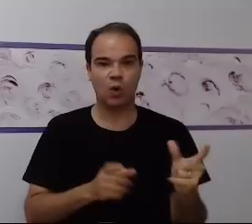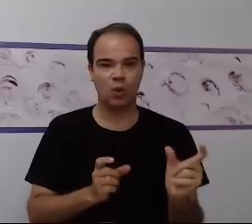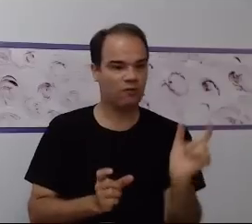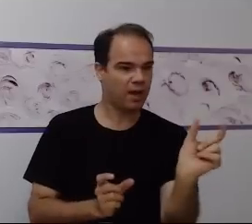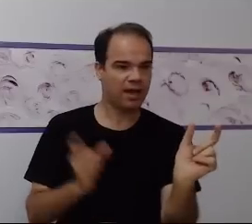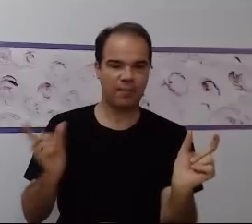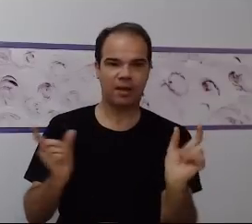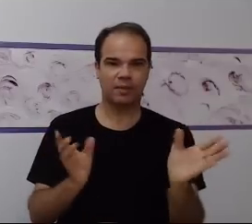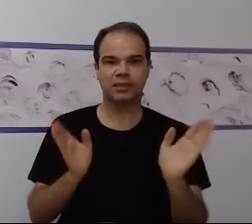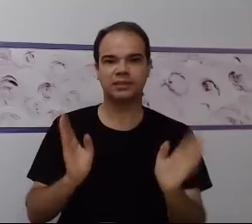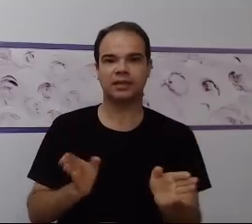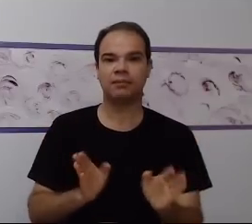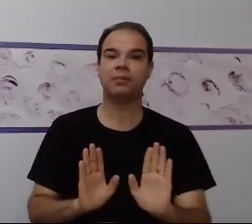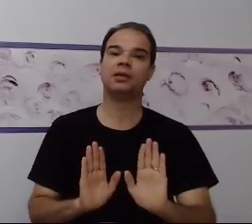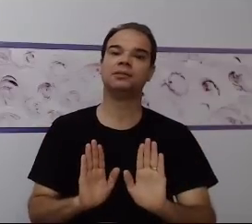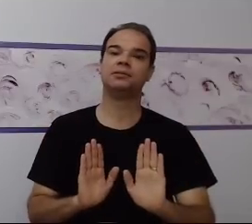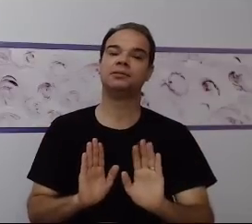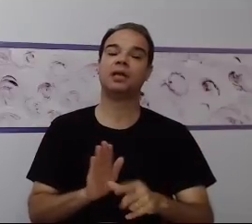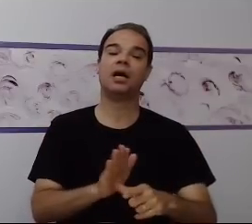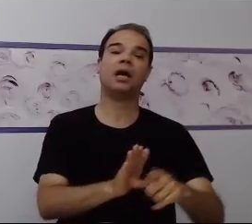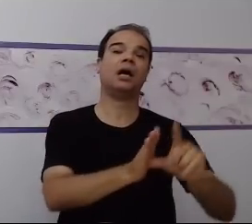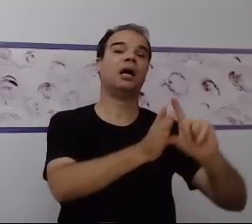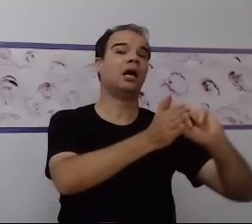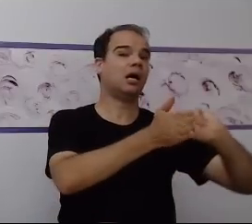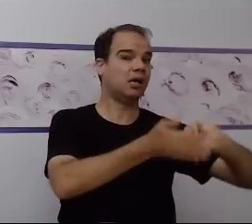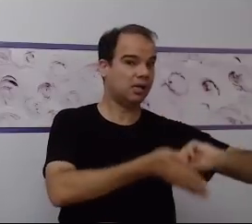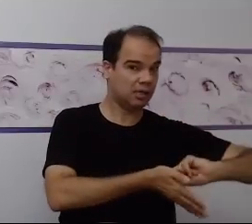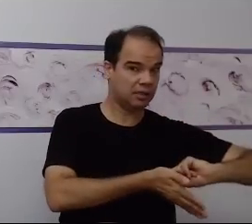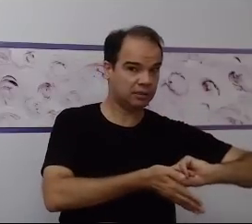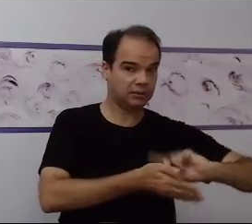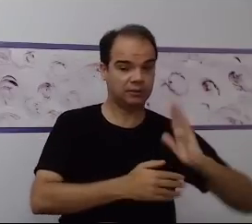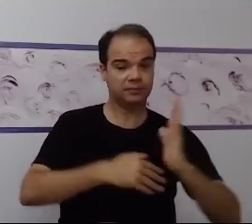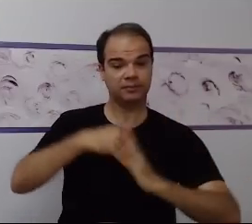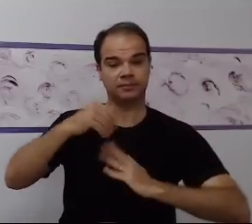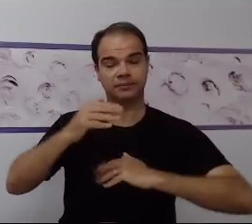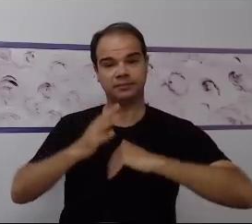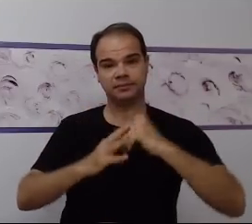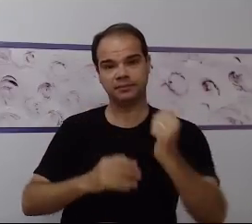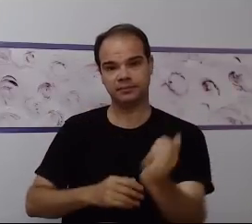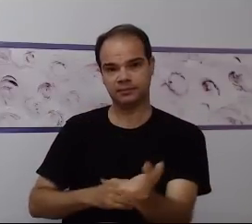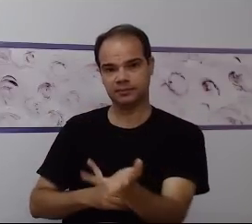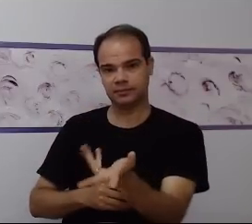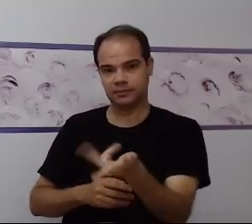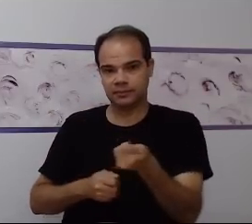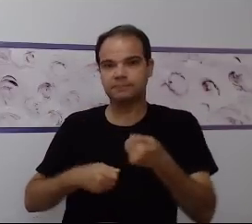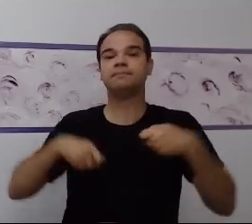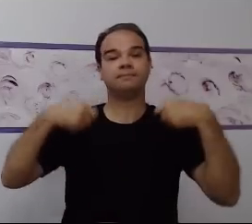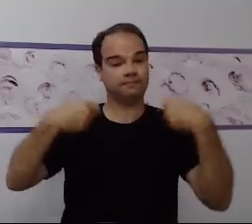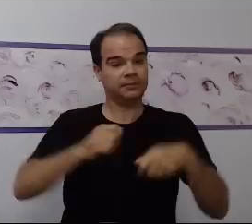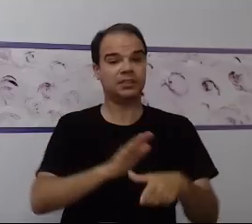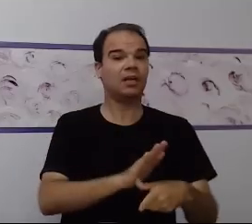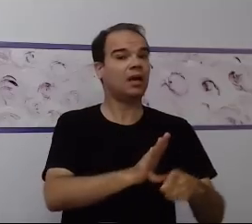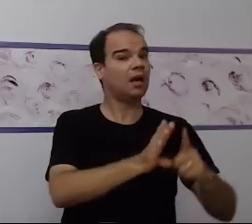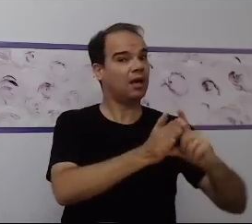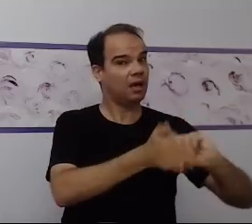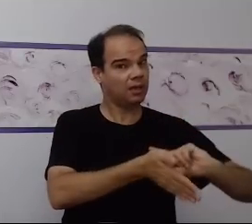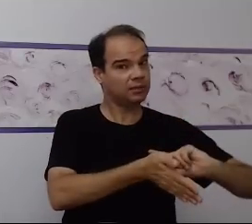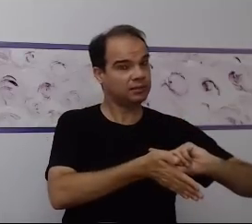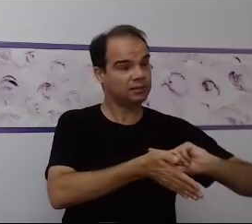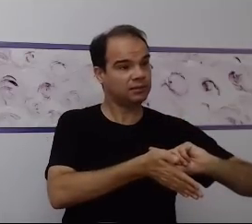habilidades que a gente precisa contemplar antes. E para a gente contemplar isso, a gente